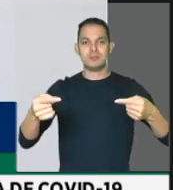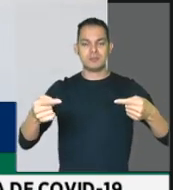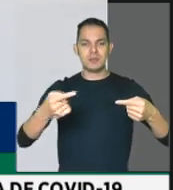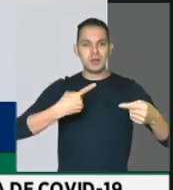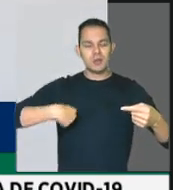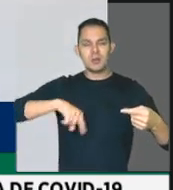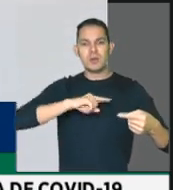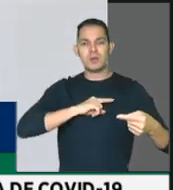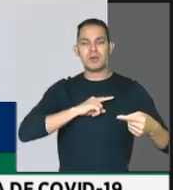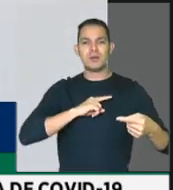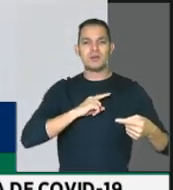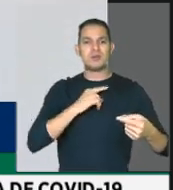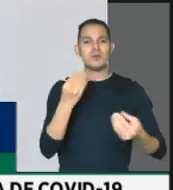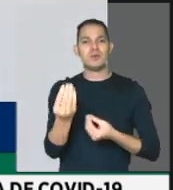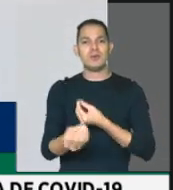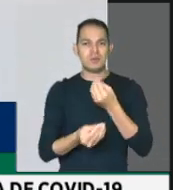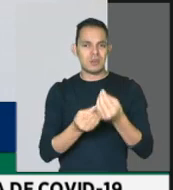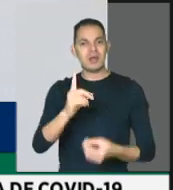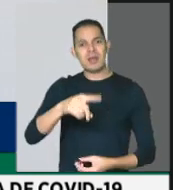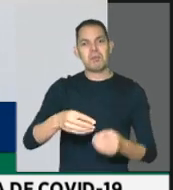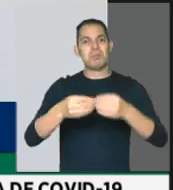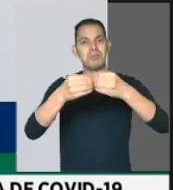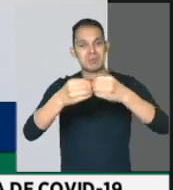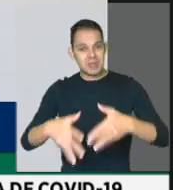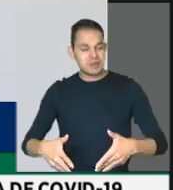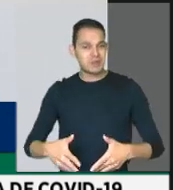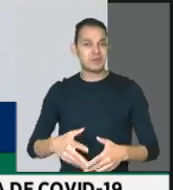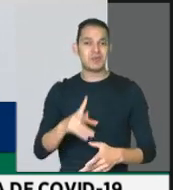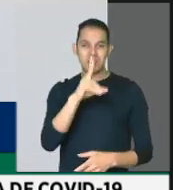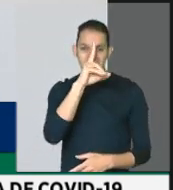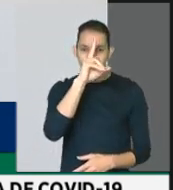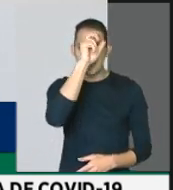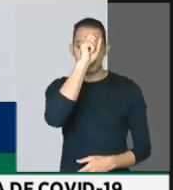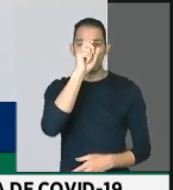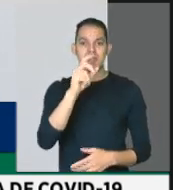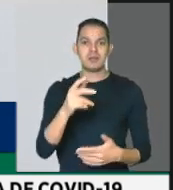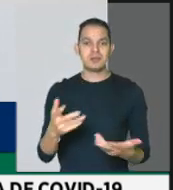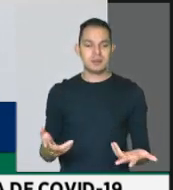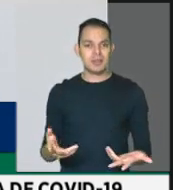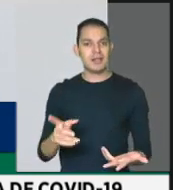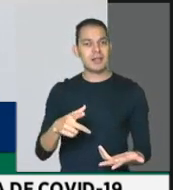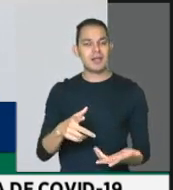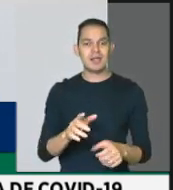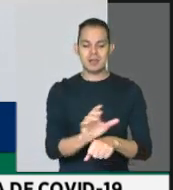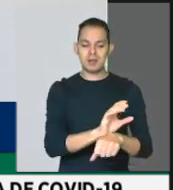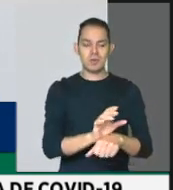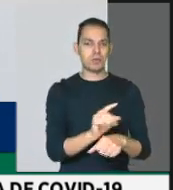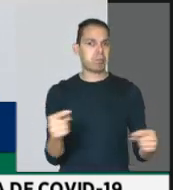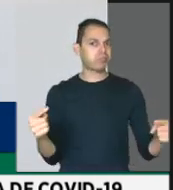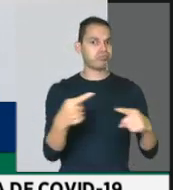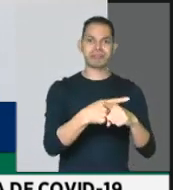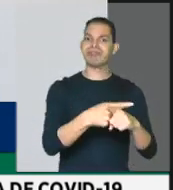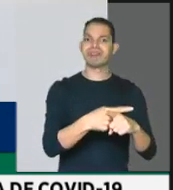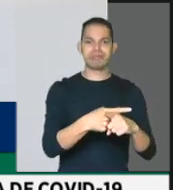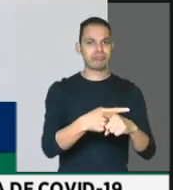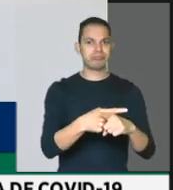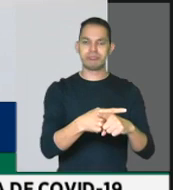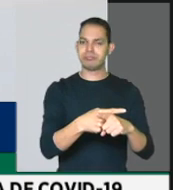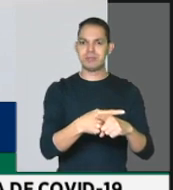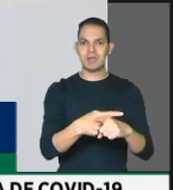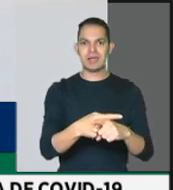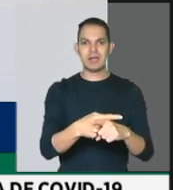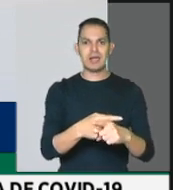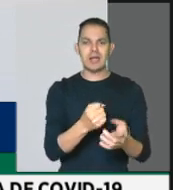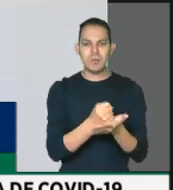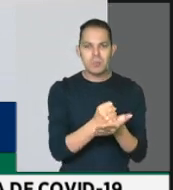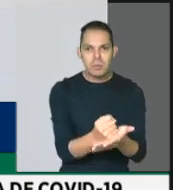para nós é um prejuízo irreparável. Aliás, ele é inconstitucional. Não tem amparo na